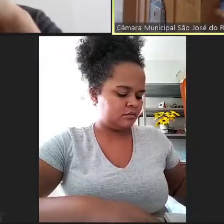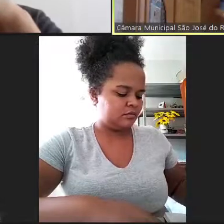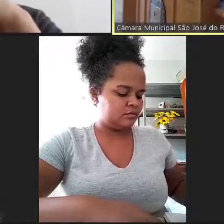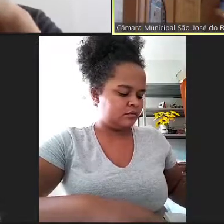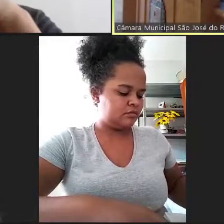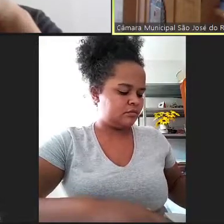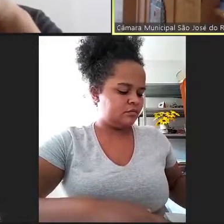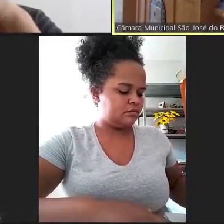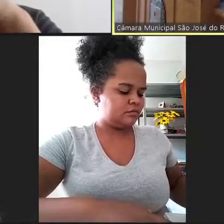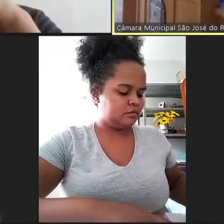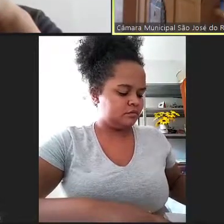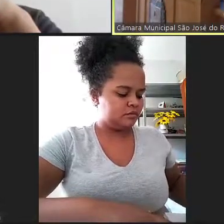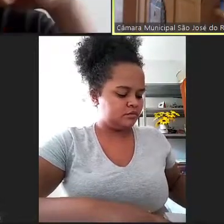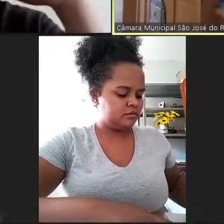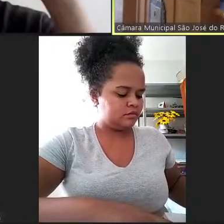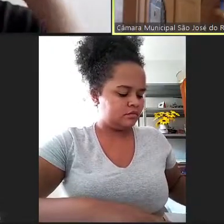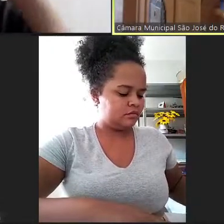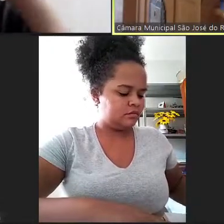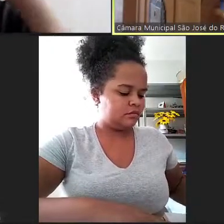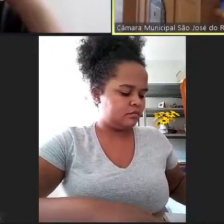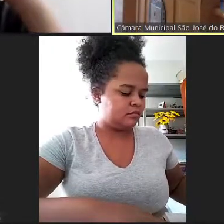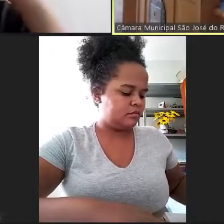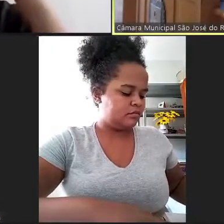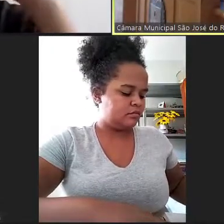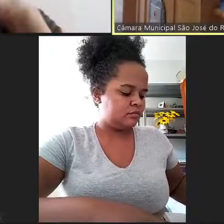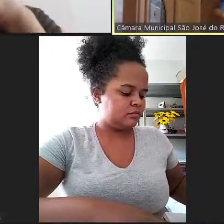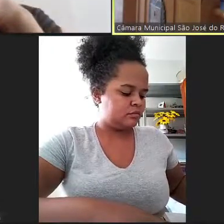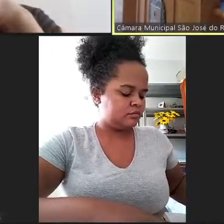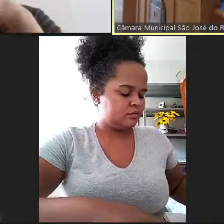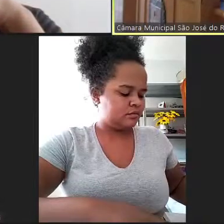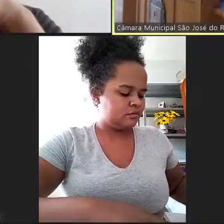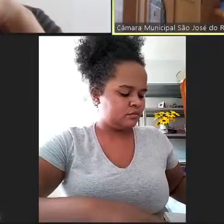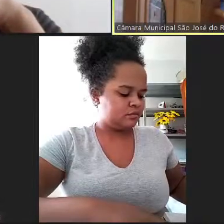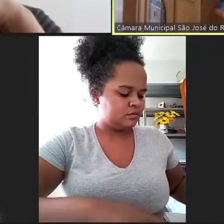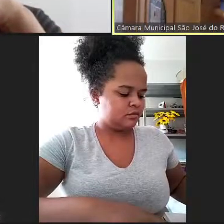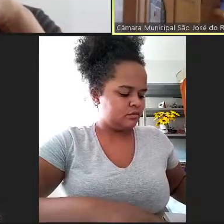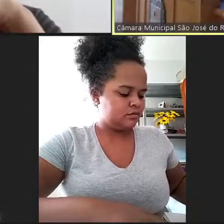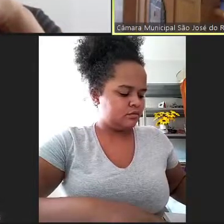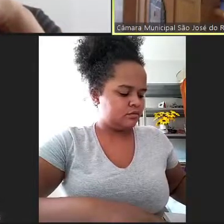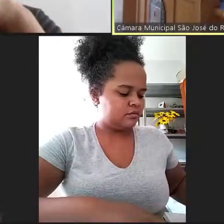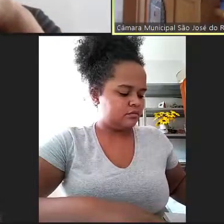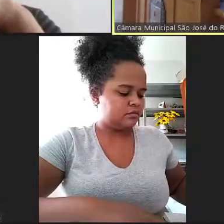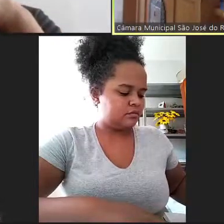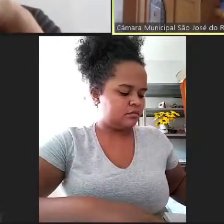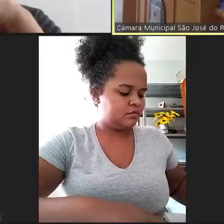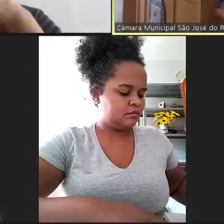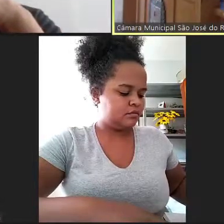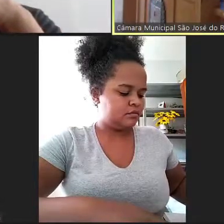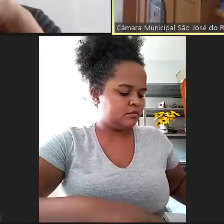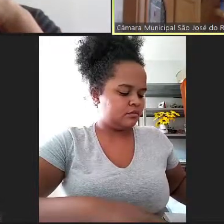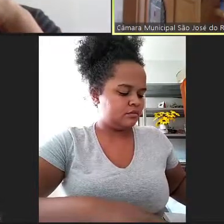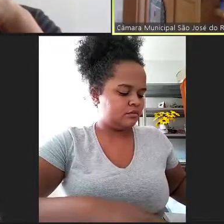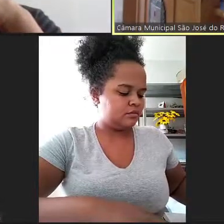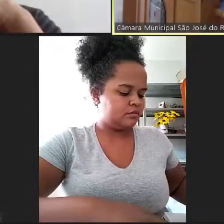virtude da pandemia e da fase bastante severa da pandemia que nós atravessamos,